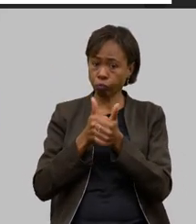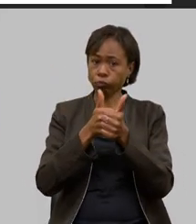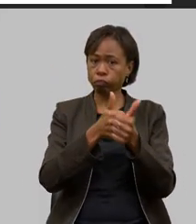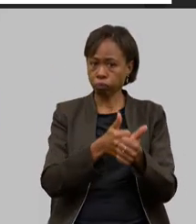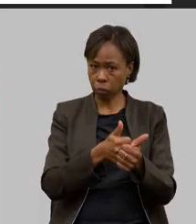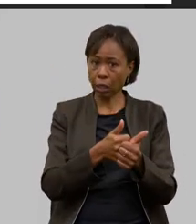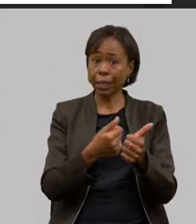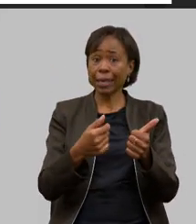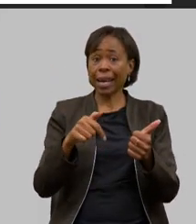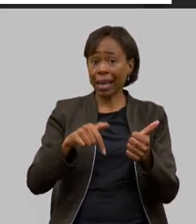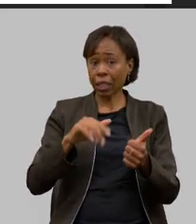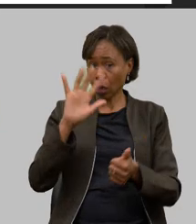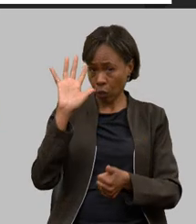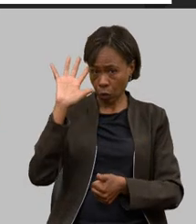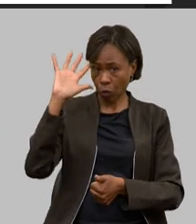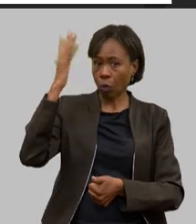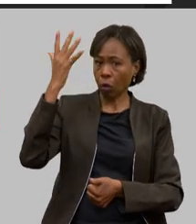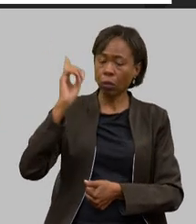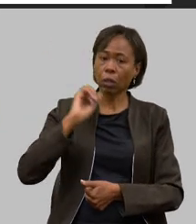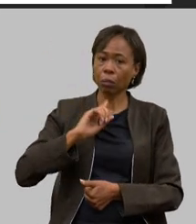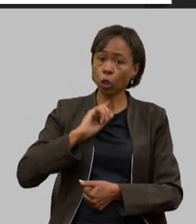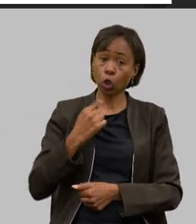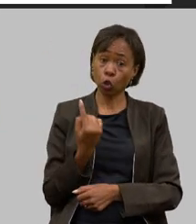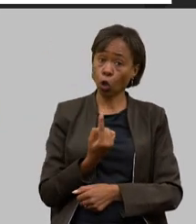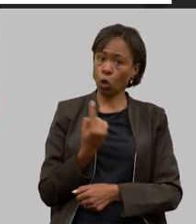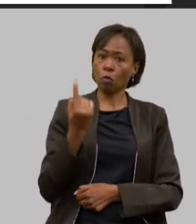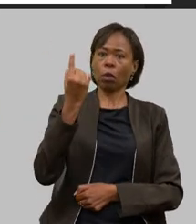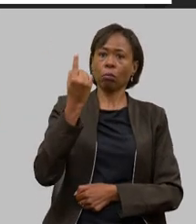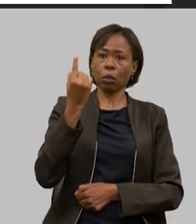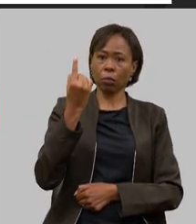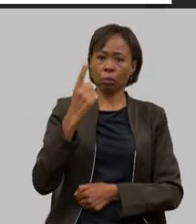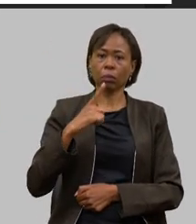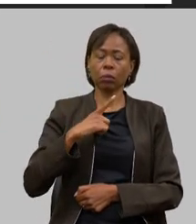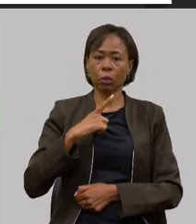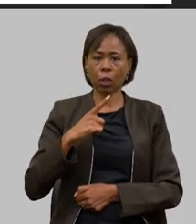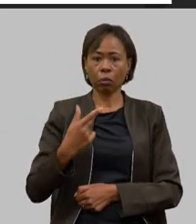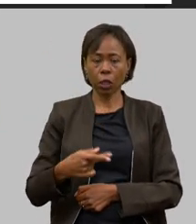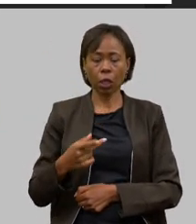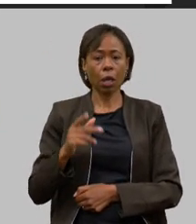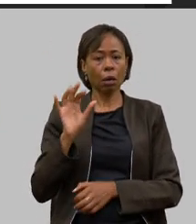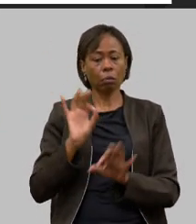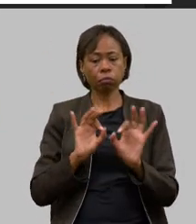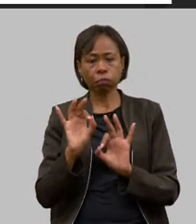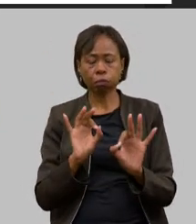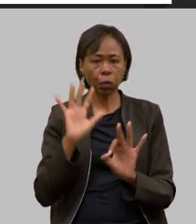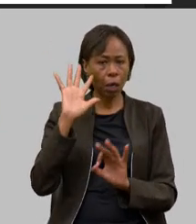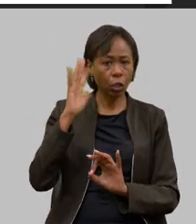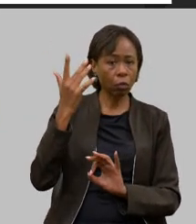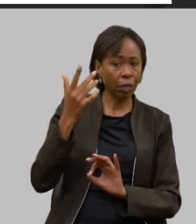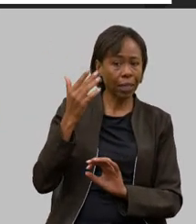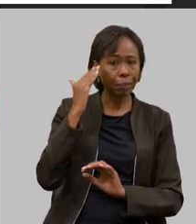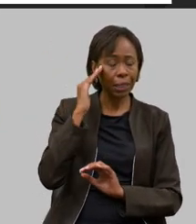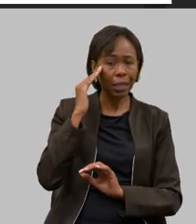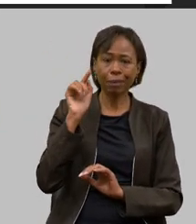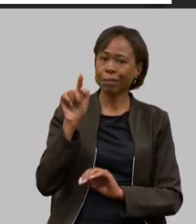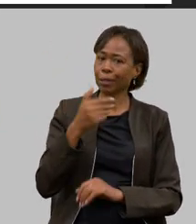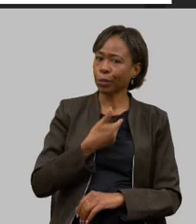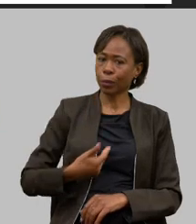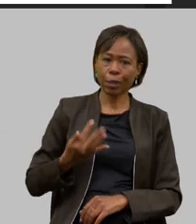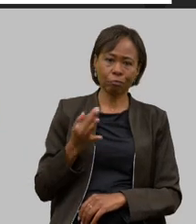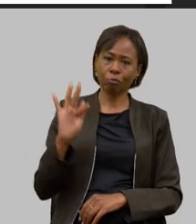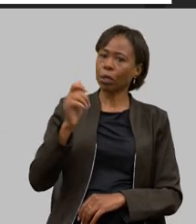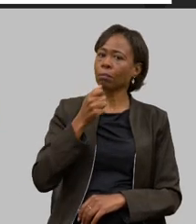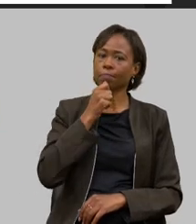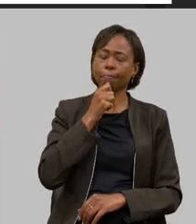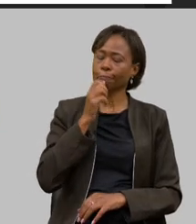tomamos aqui em Minas Gerais e nós fomos os precursores e buscamos um entendimento mas infelizmente esse entendimento não veio com o governo federal até hoje as